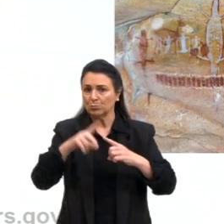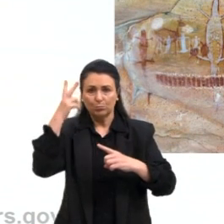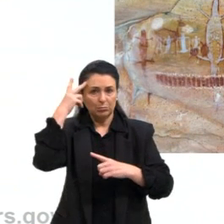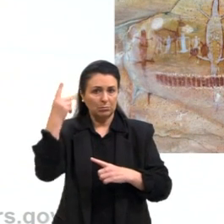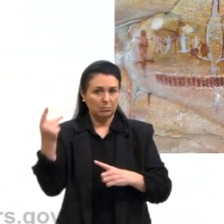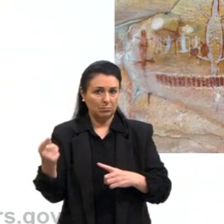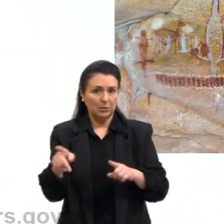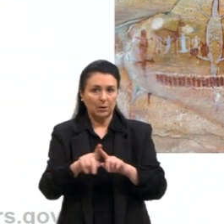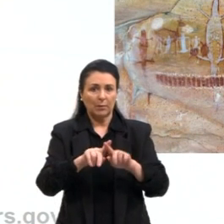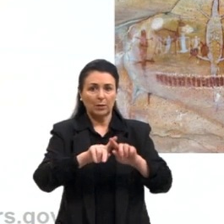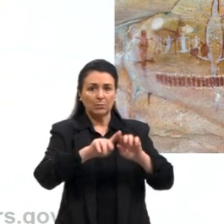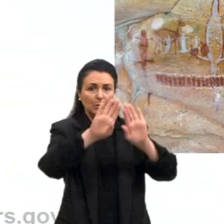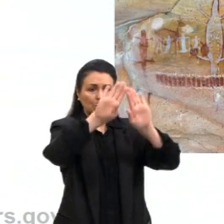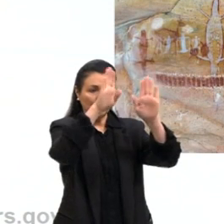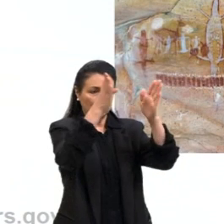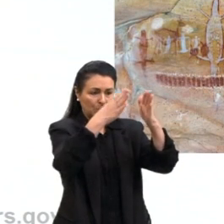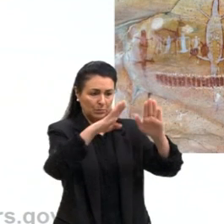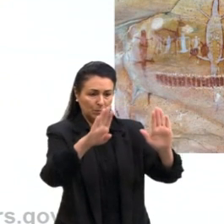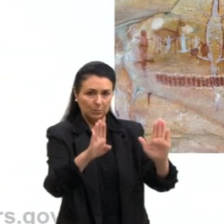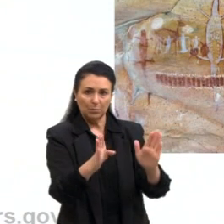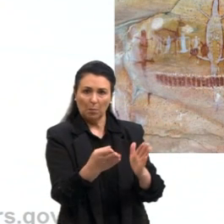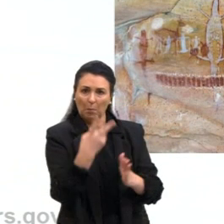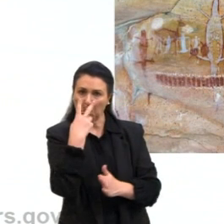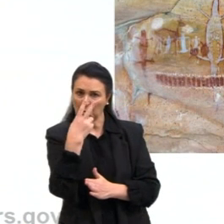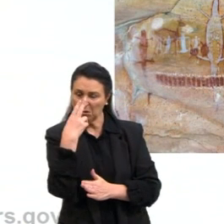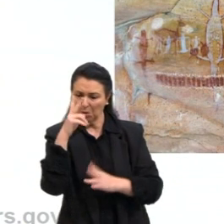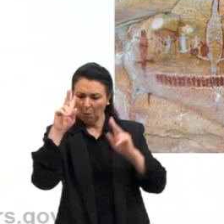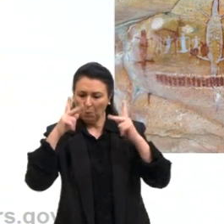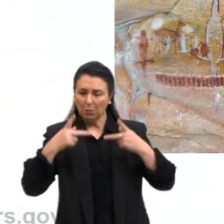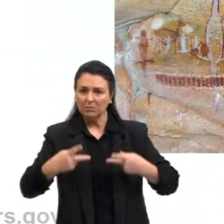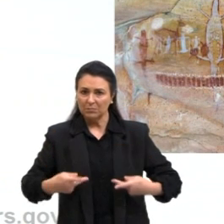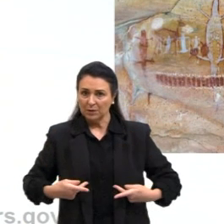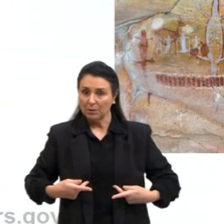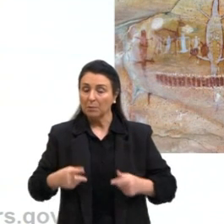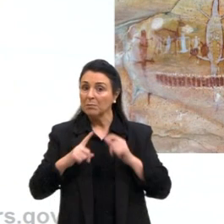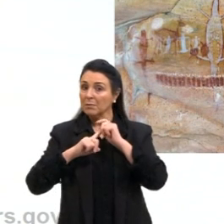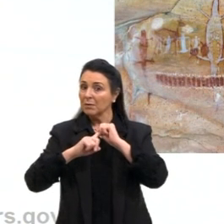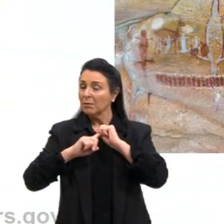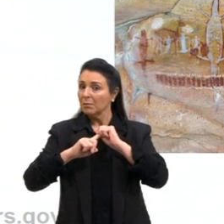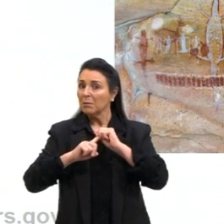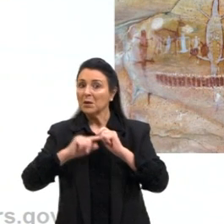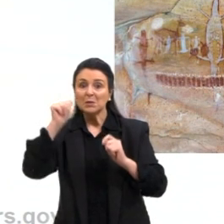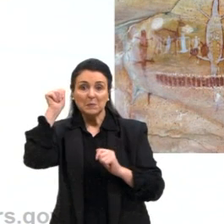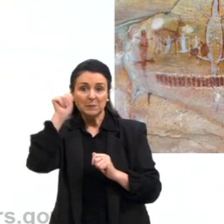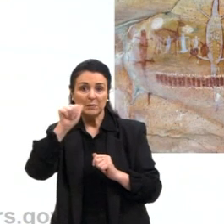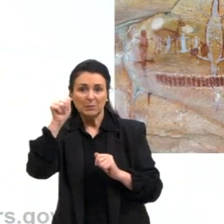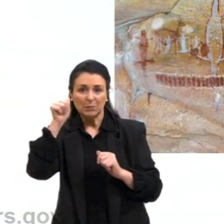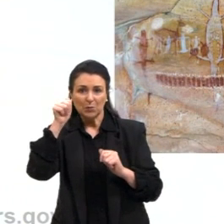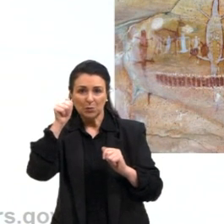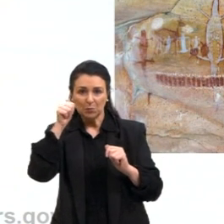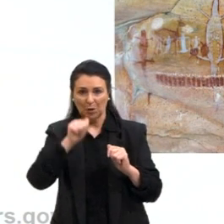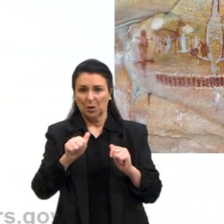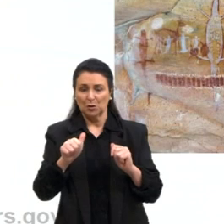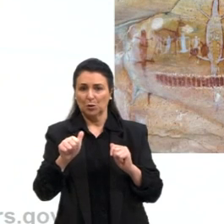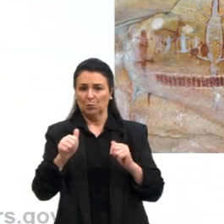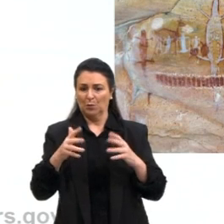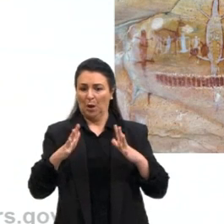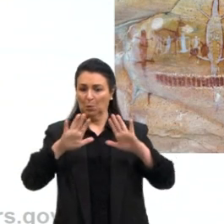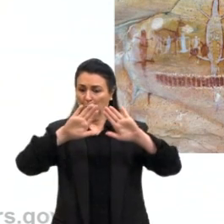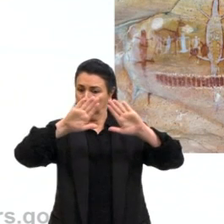Esculturas de formas humanas, sobretudo de formas femininas, volumosas, supostamente